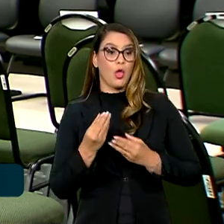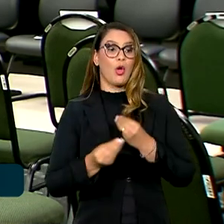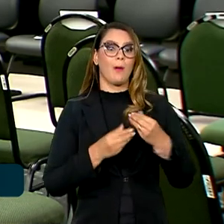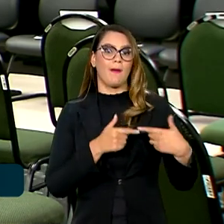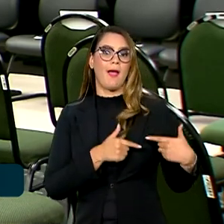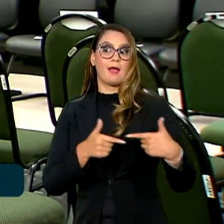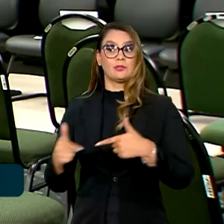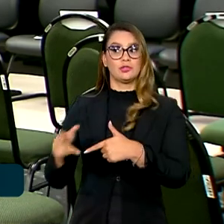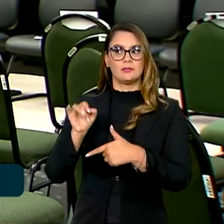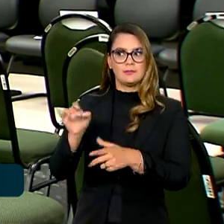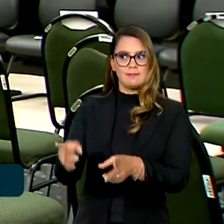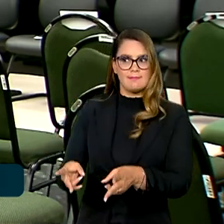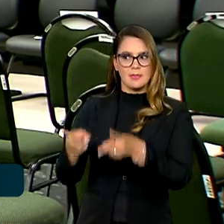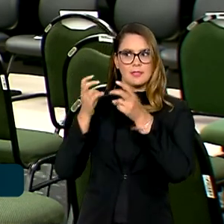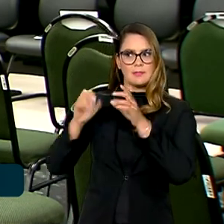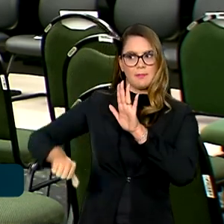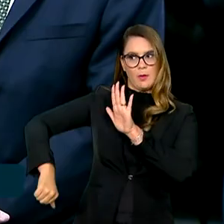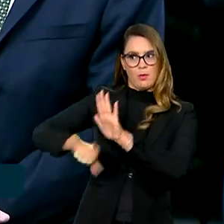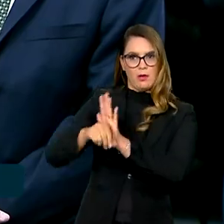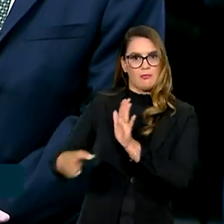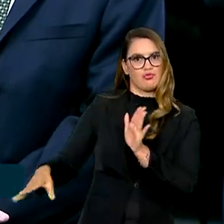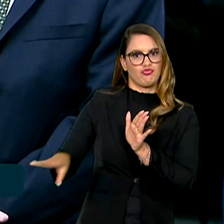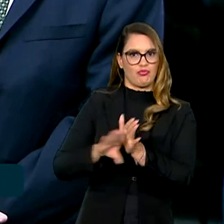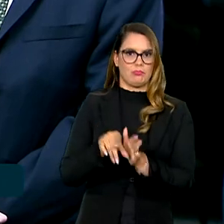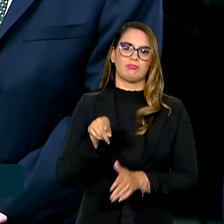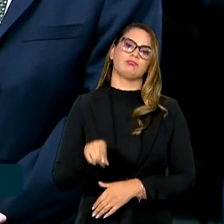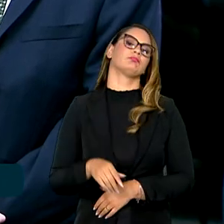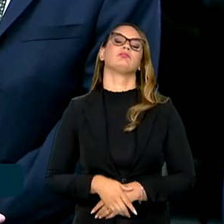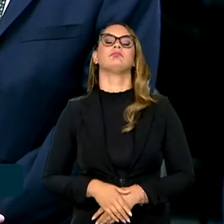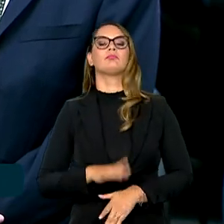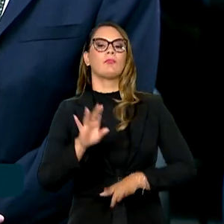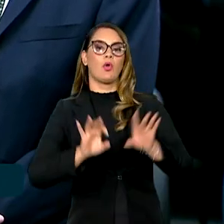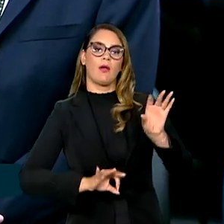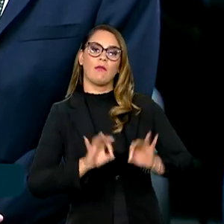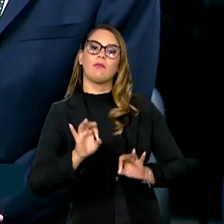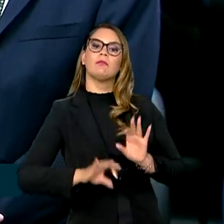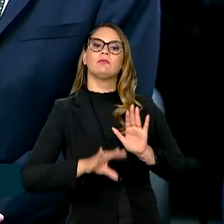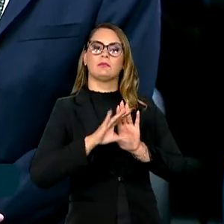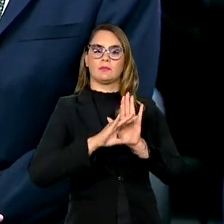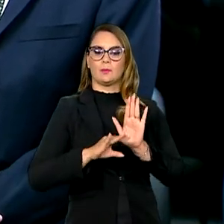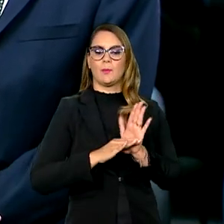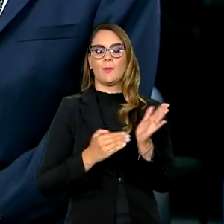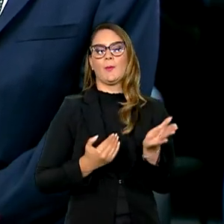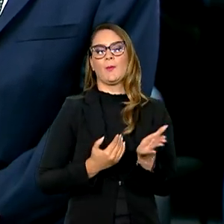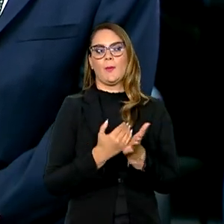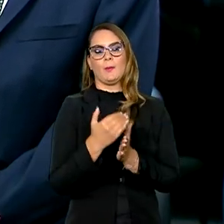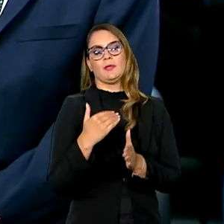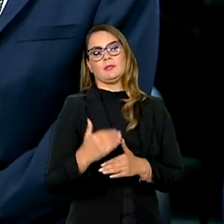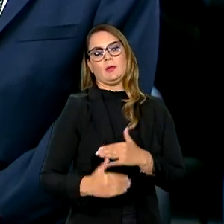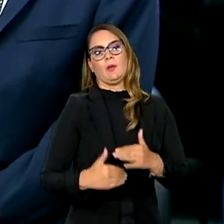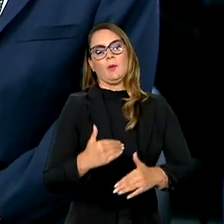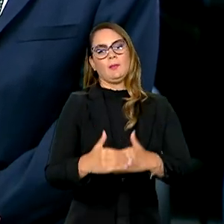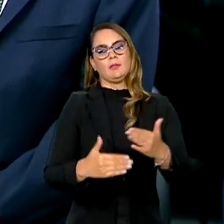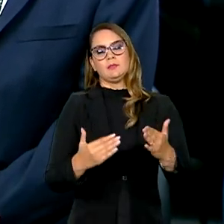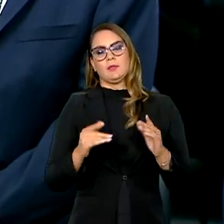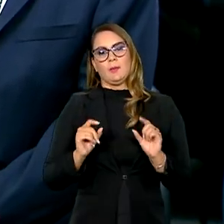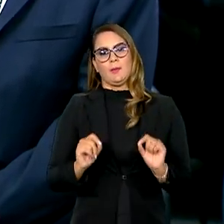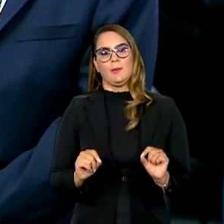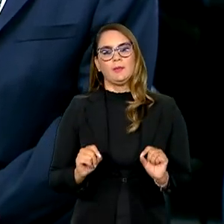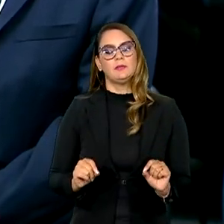em casos de ações criminosas. Feito esse planejamento, nós iniciamos um processo de